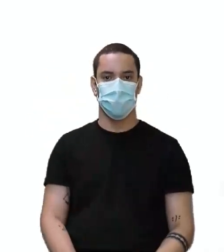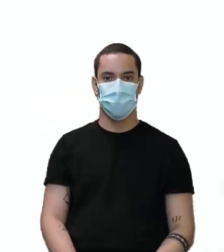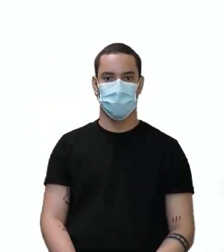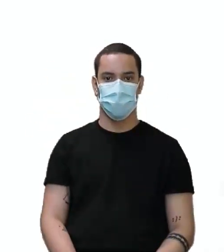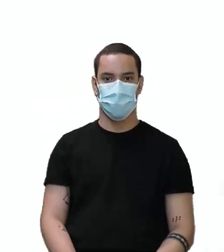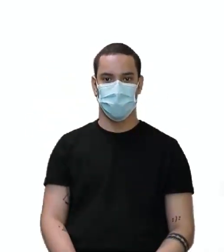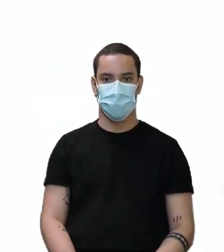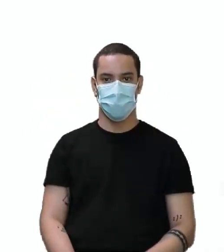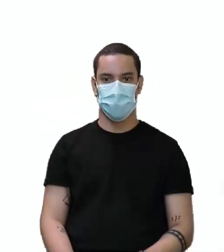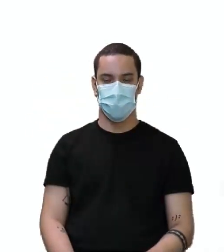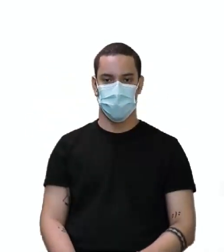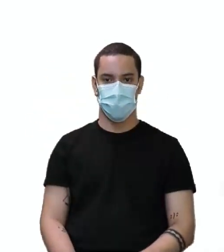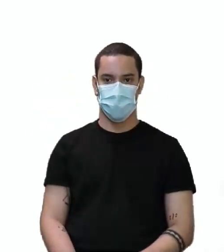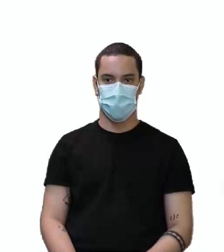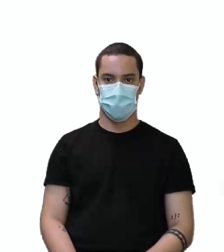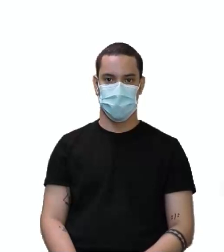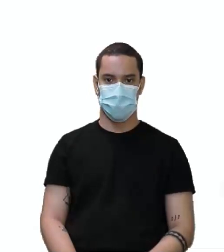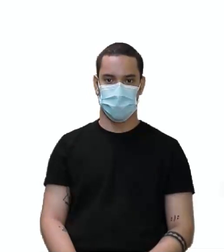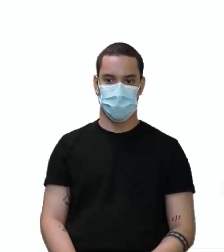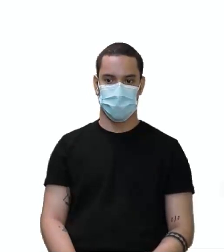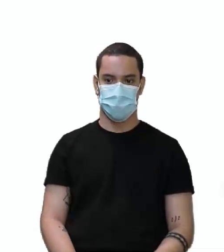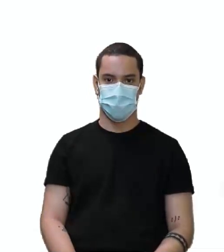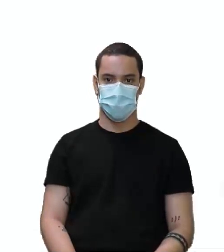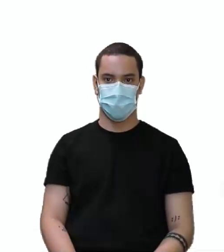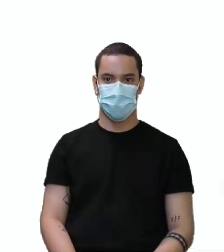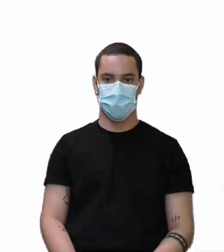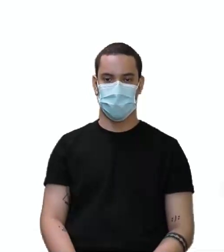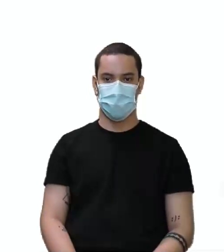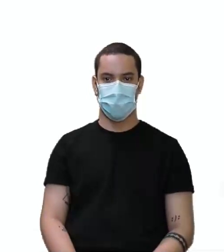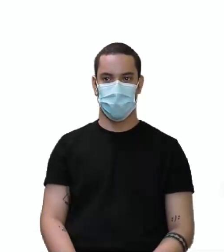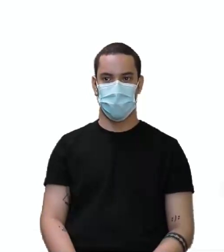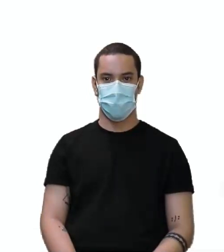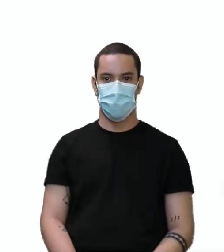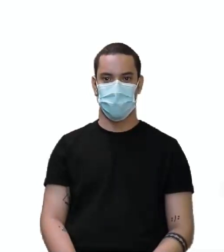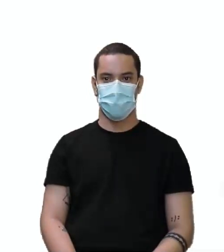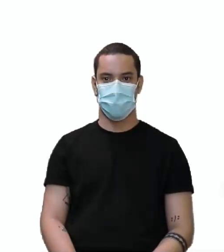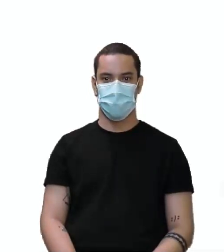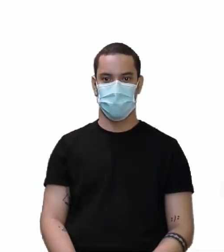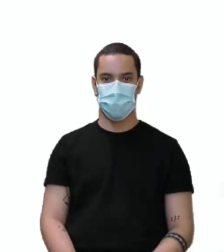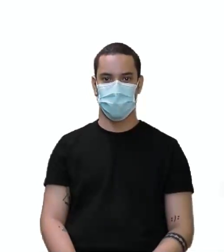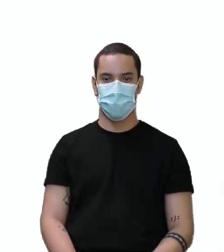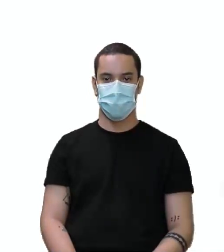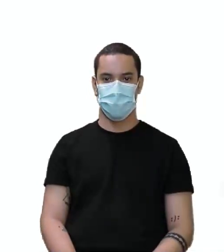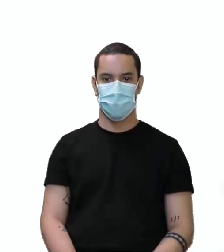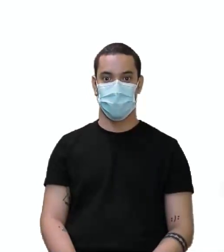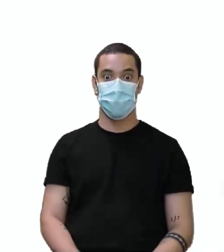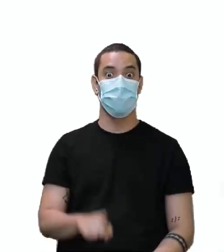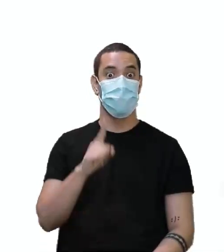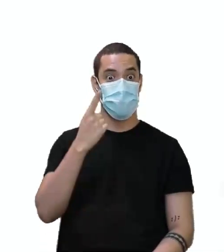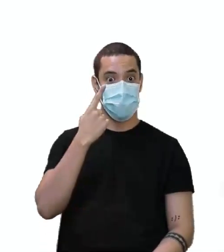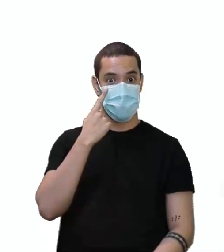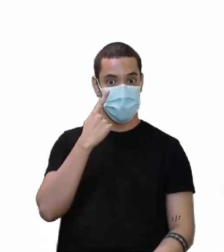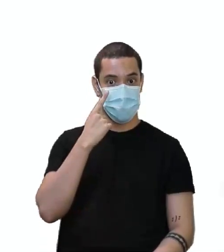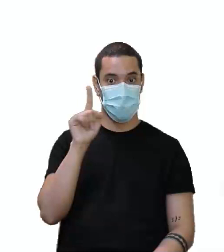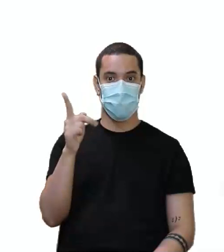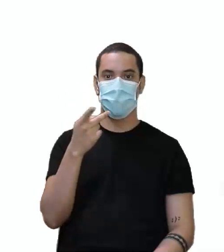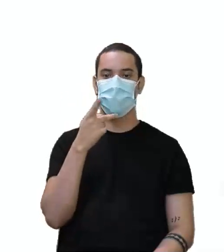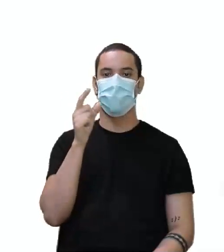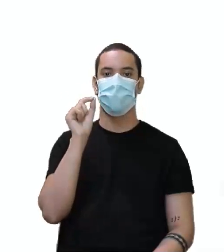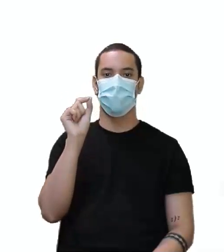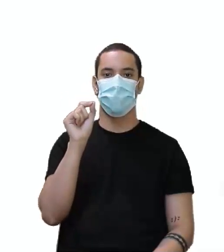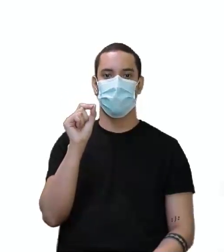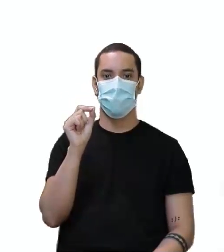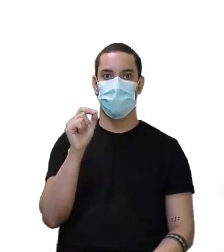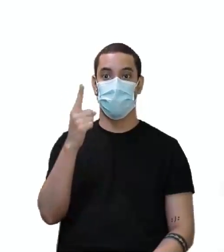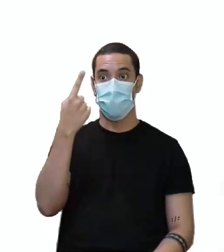for the next two weeks, you're going to be my dog. Olha só aqui. Ela fala, pelas